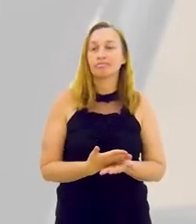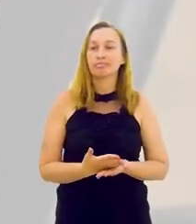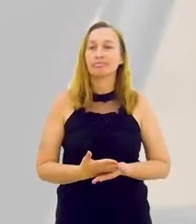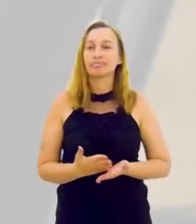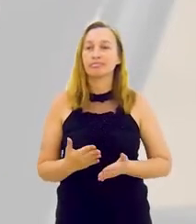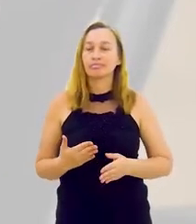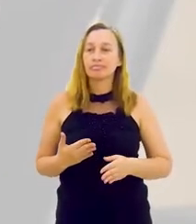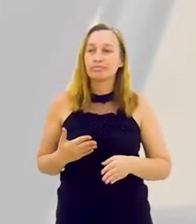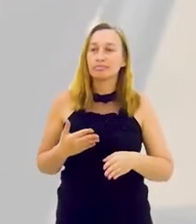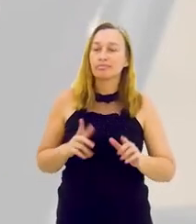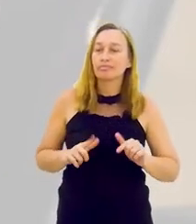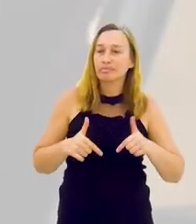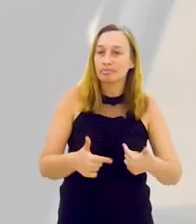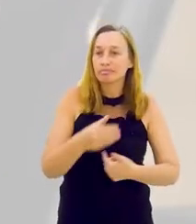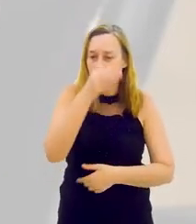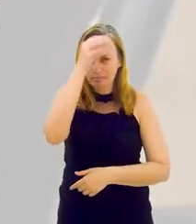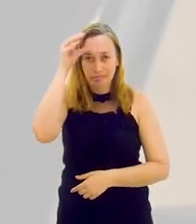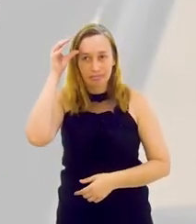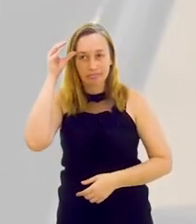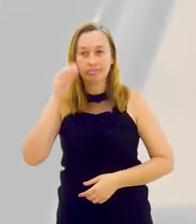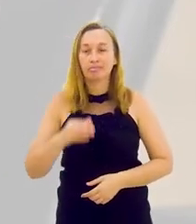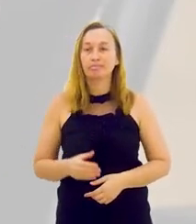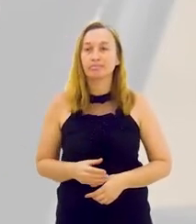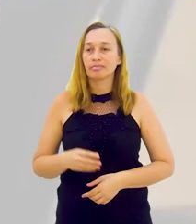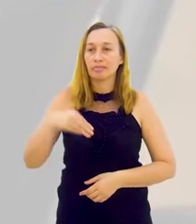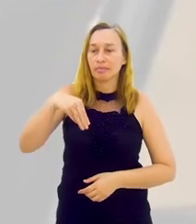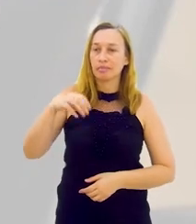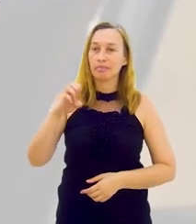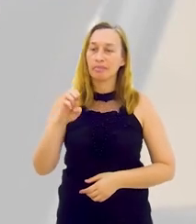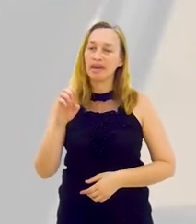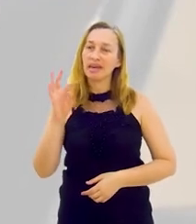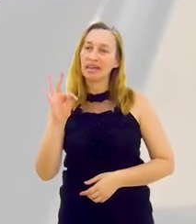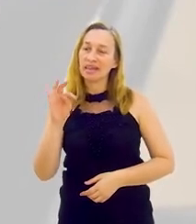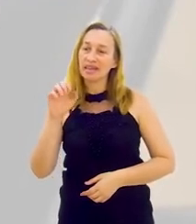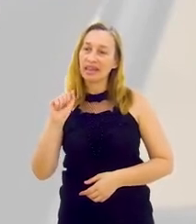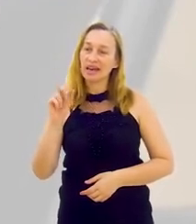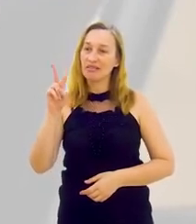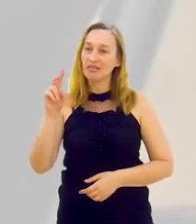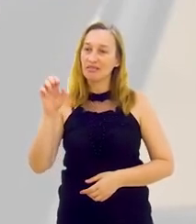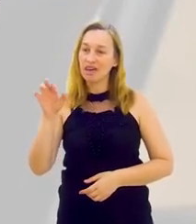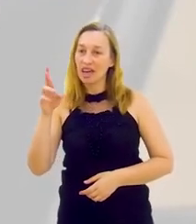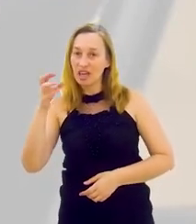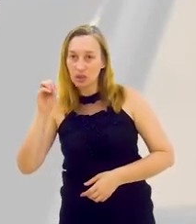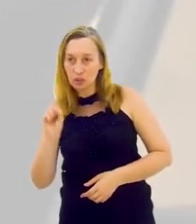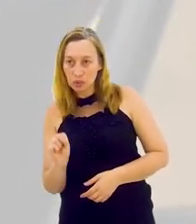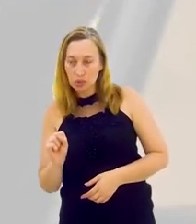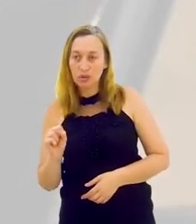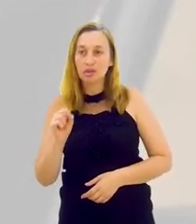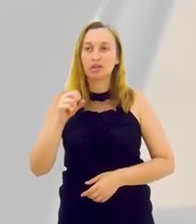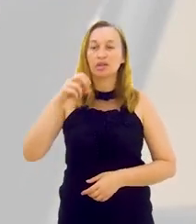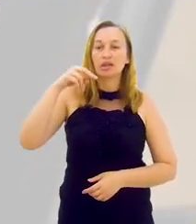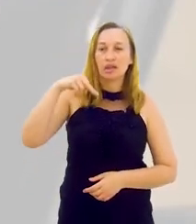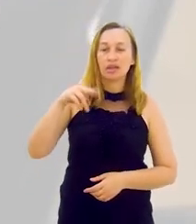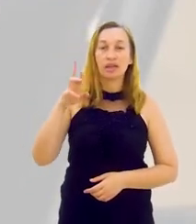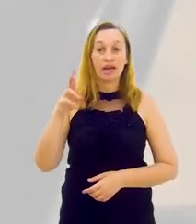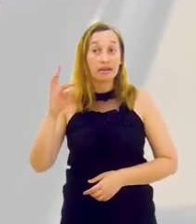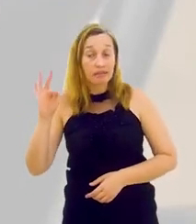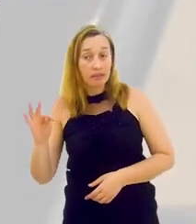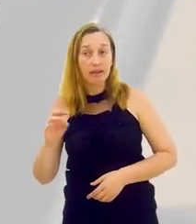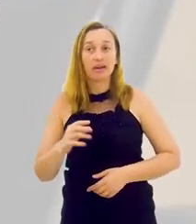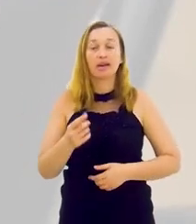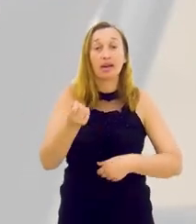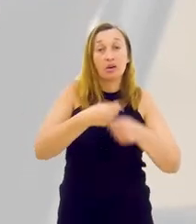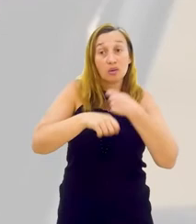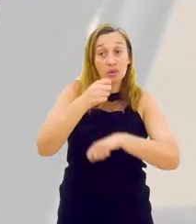empreendedor. Desde centrado no cliente, omnichannel, metaverso, começando a assustar o pessoal, está tudo no